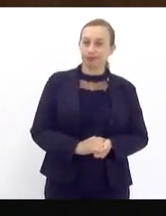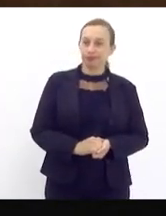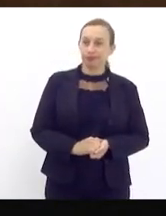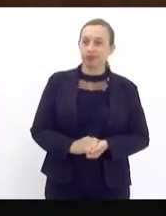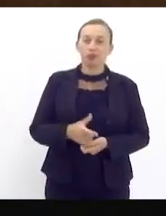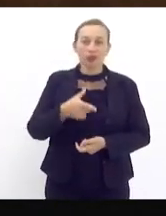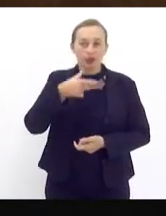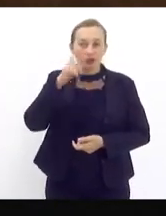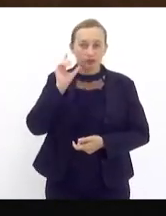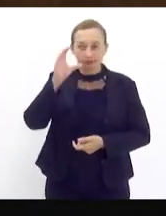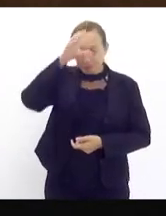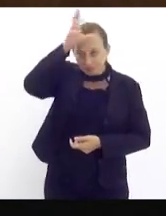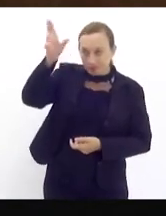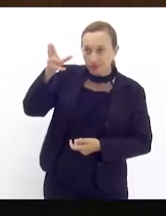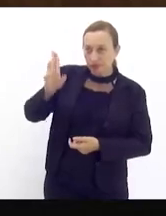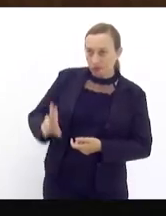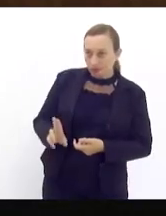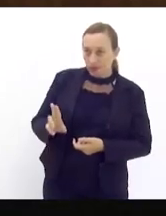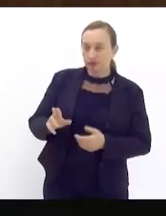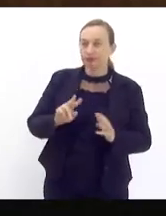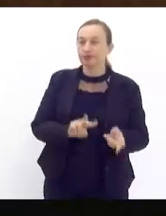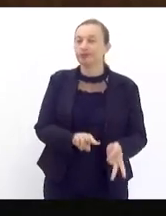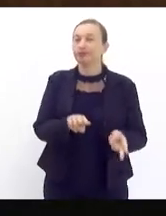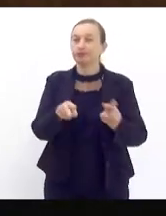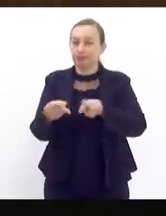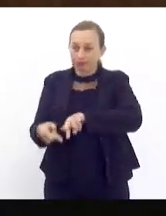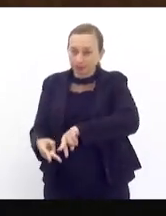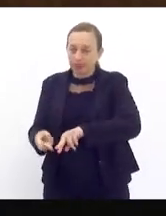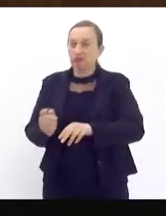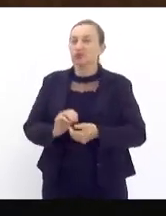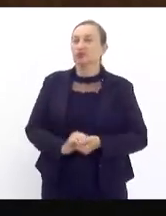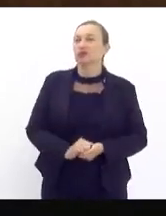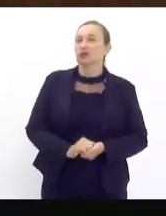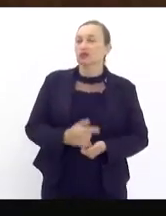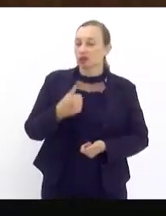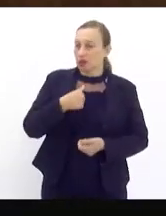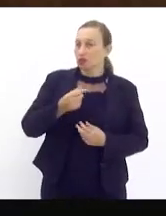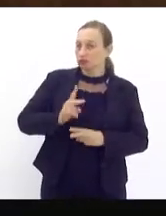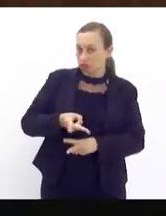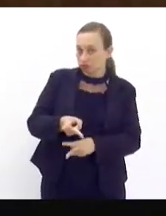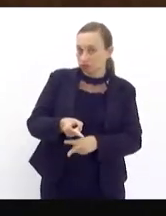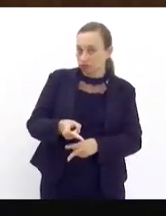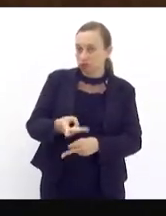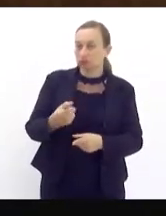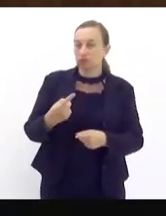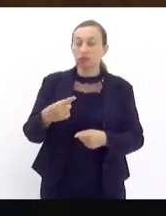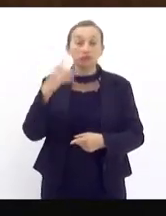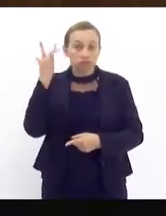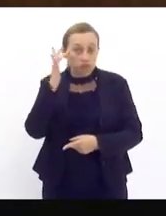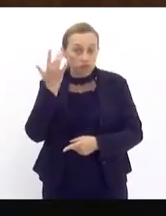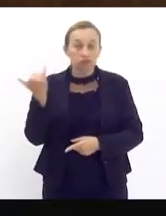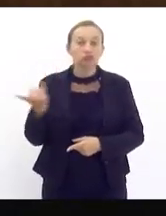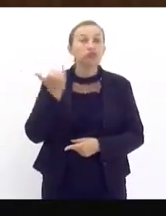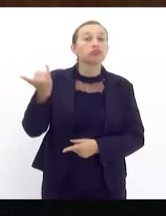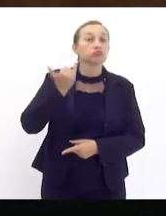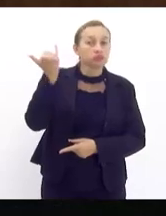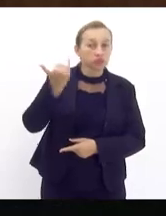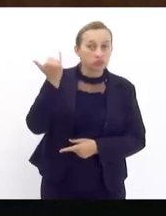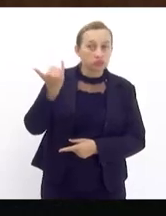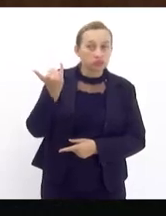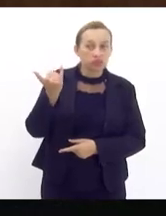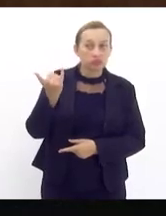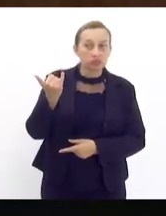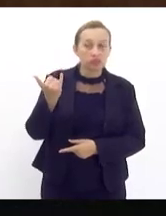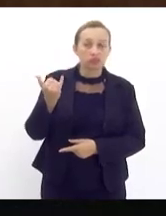ontem, a Tia Ju fez um encaminhamento que eu vou manter, porque acho importante. Nós vamos